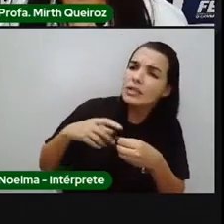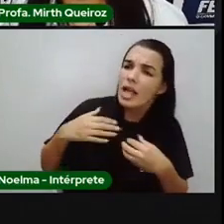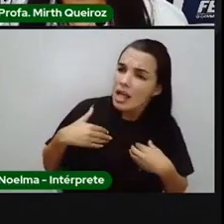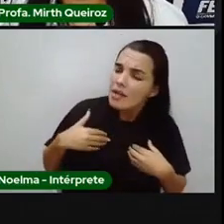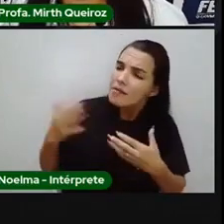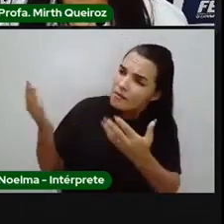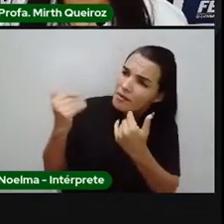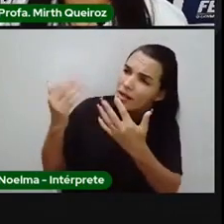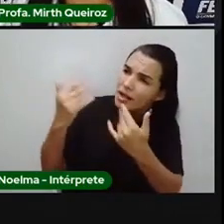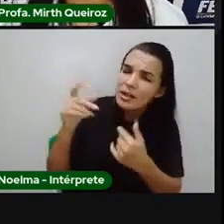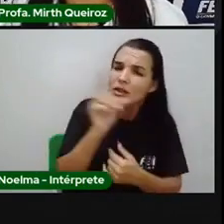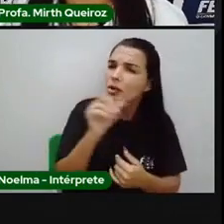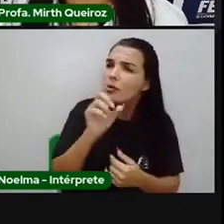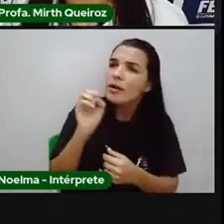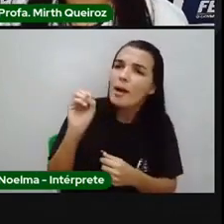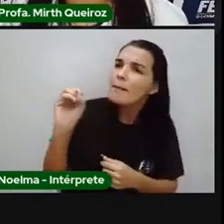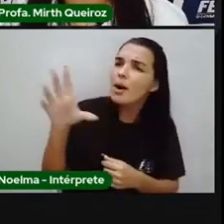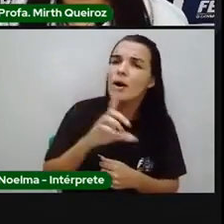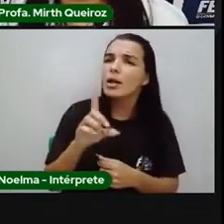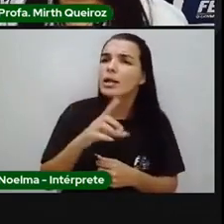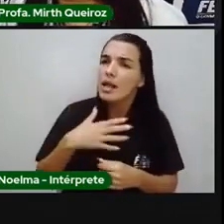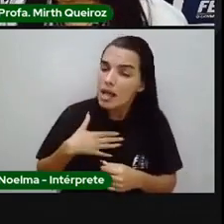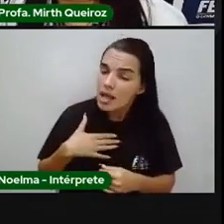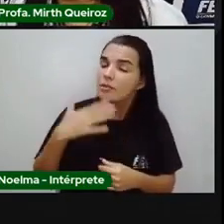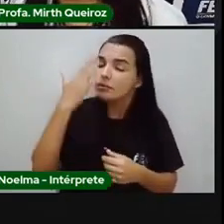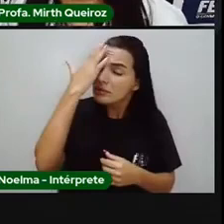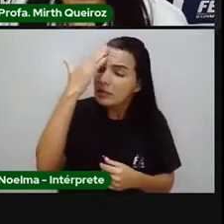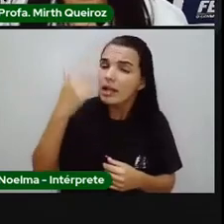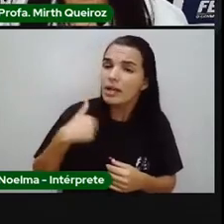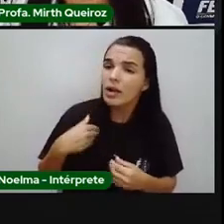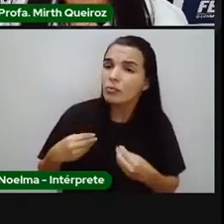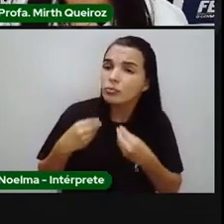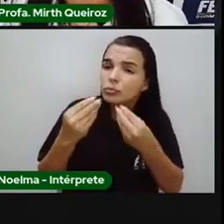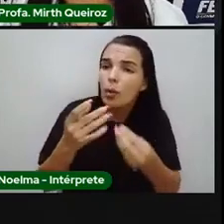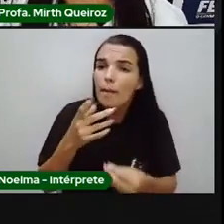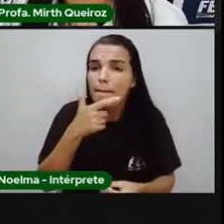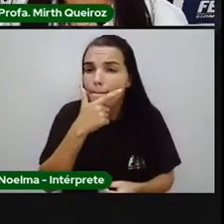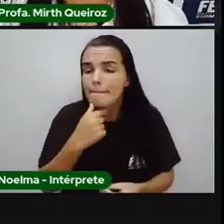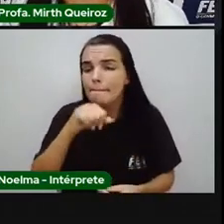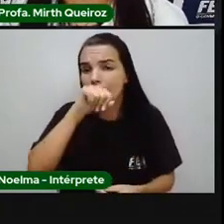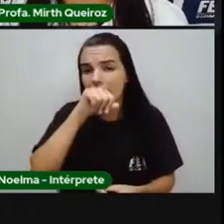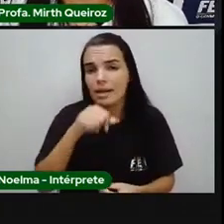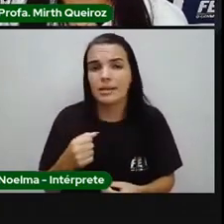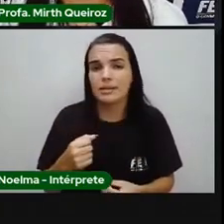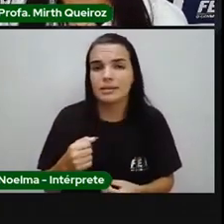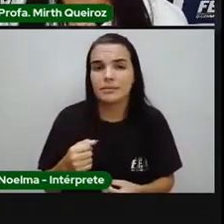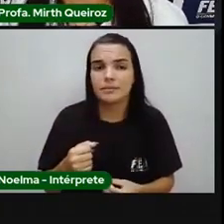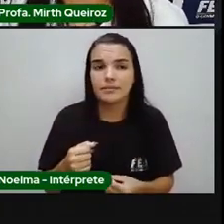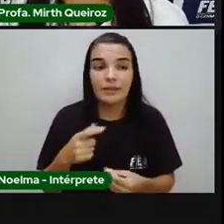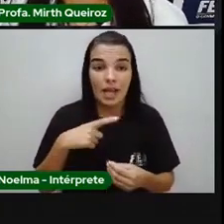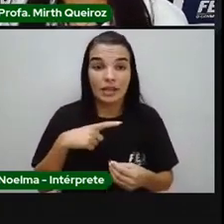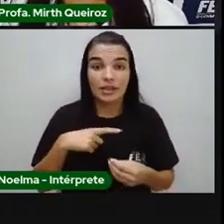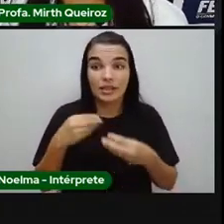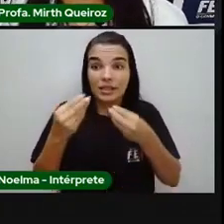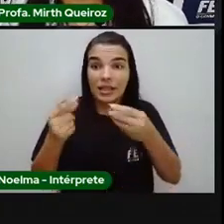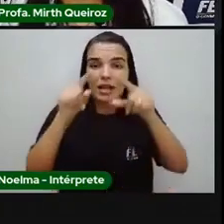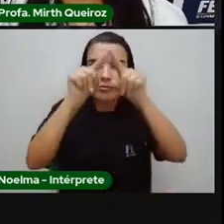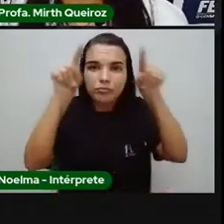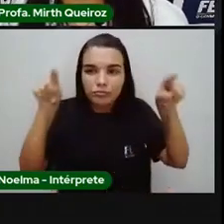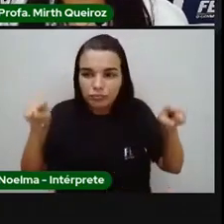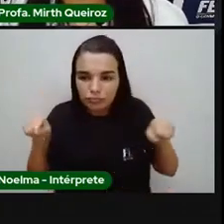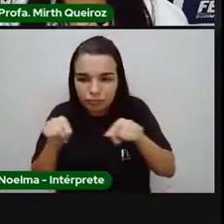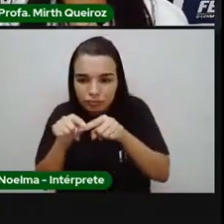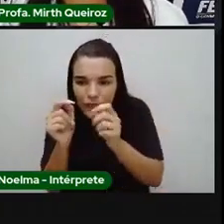Vem pra mim. Não vás embora. Eu serei um pai para ti. Em gaiola, ouro